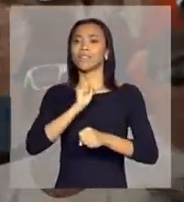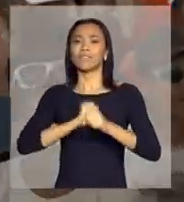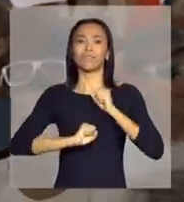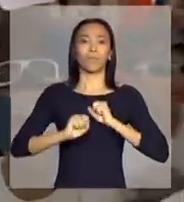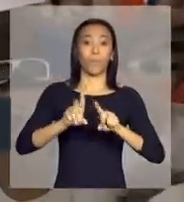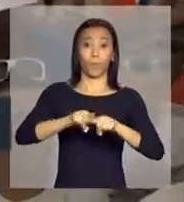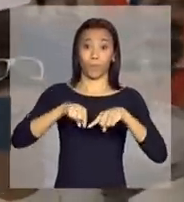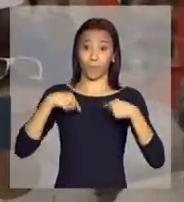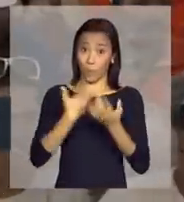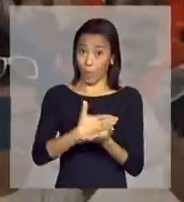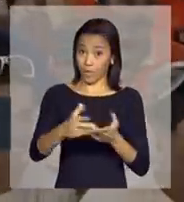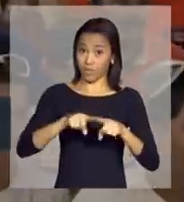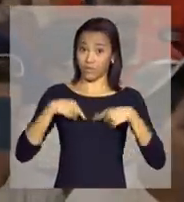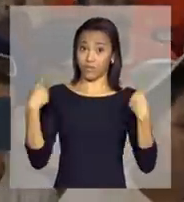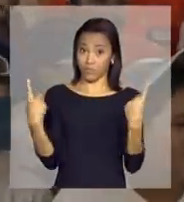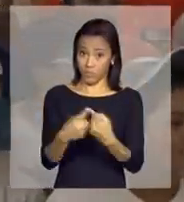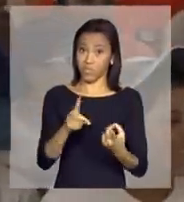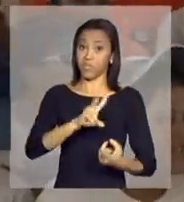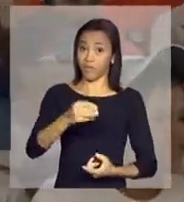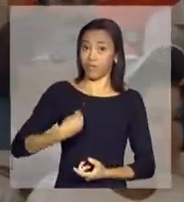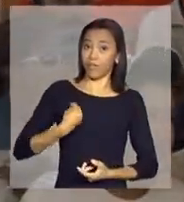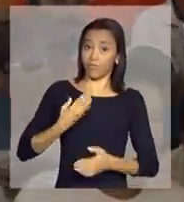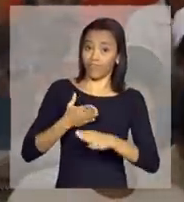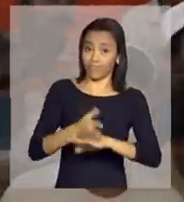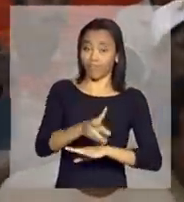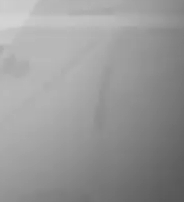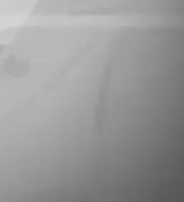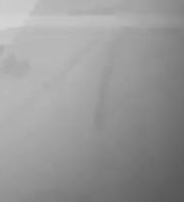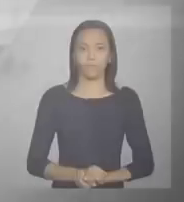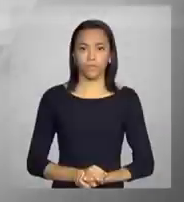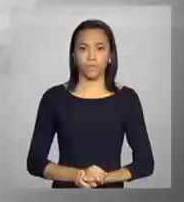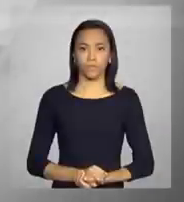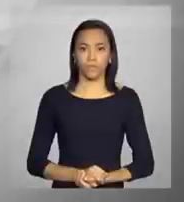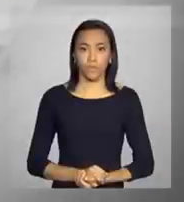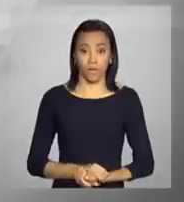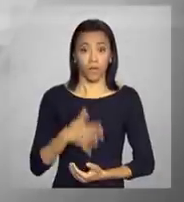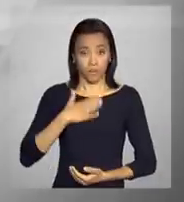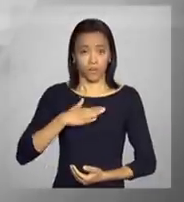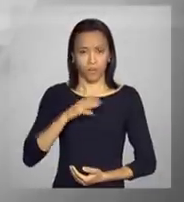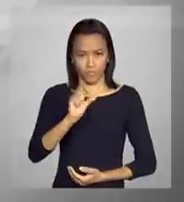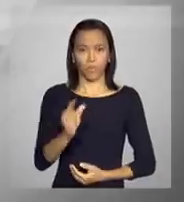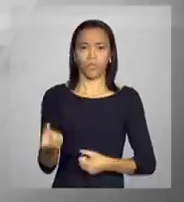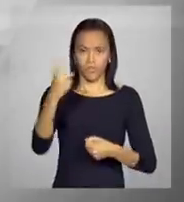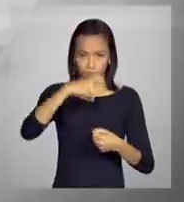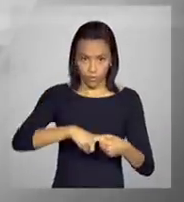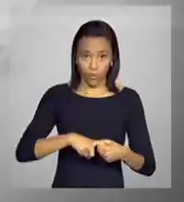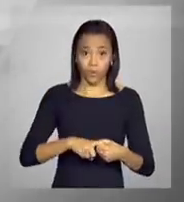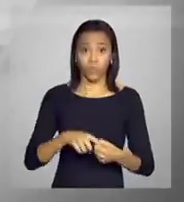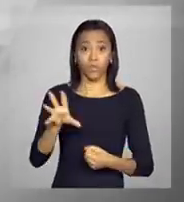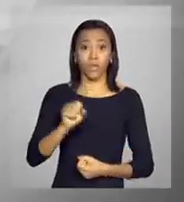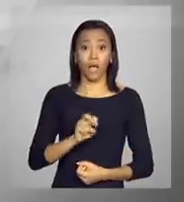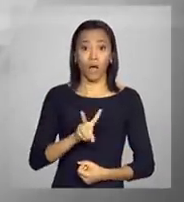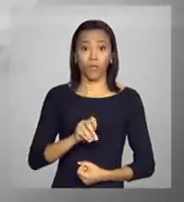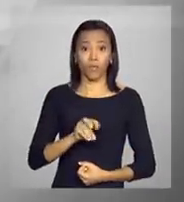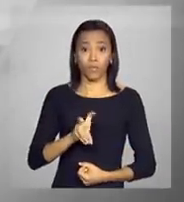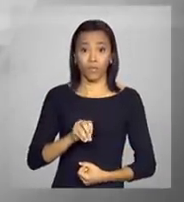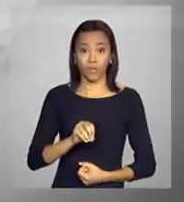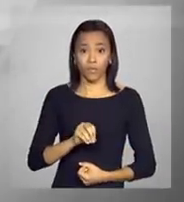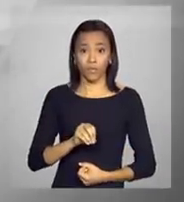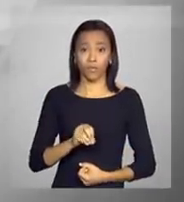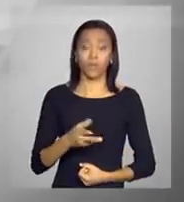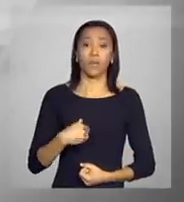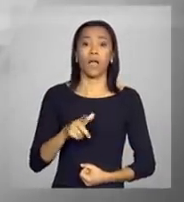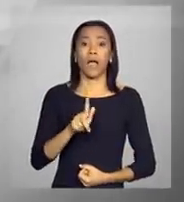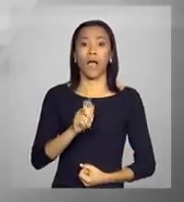cerimônia, que terá a participação da presidenta Dilma Rousseff. E daqui a pouco a gente volta ao vivo em